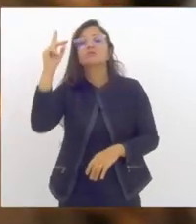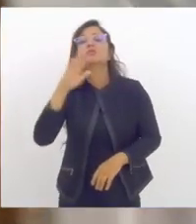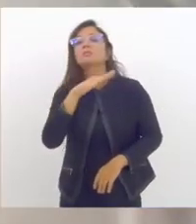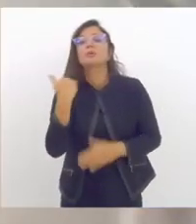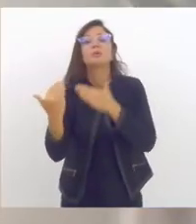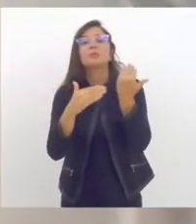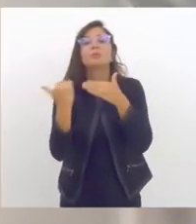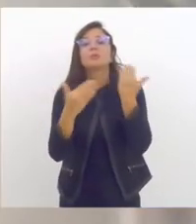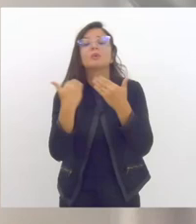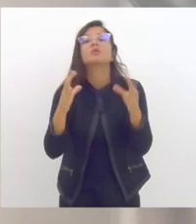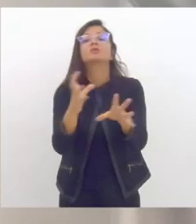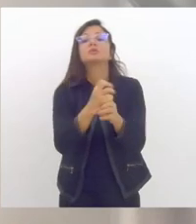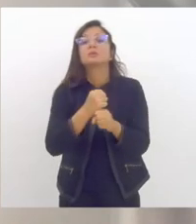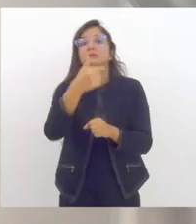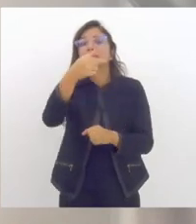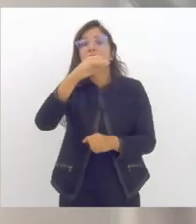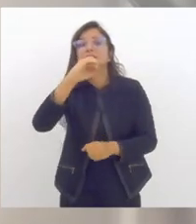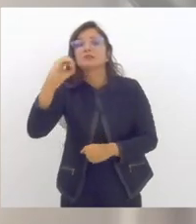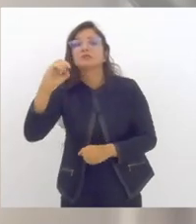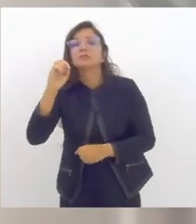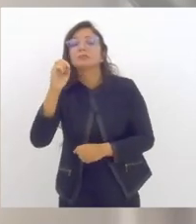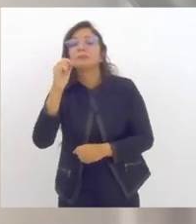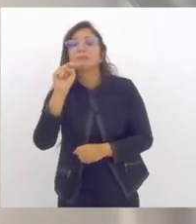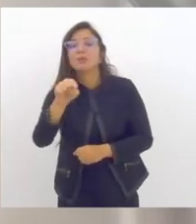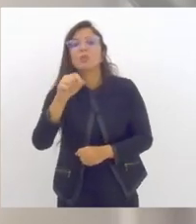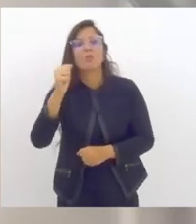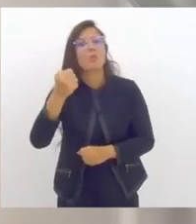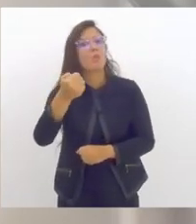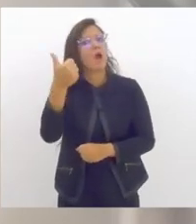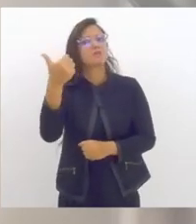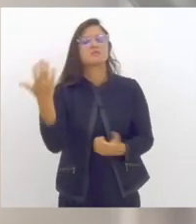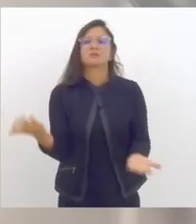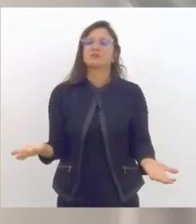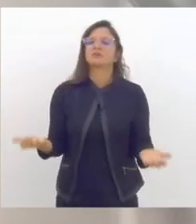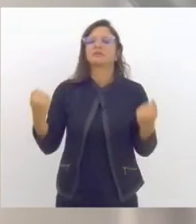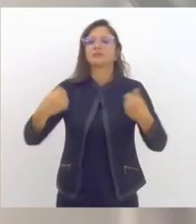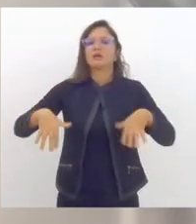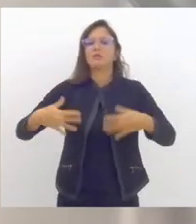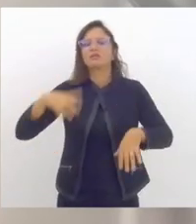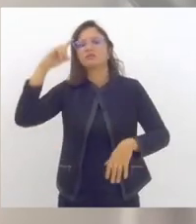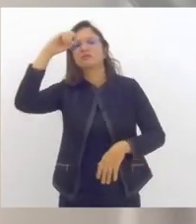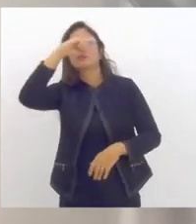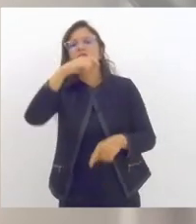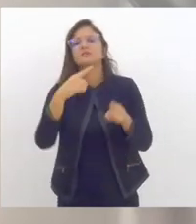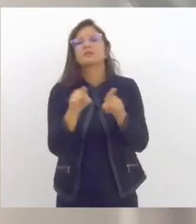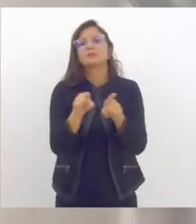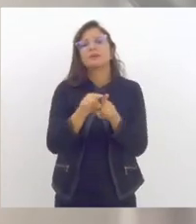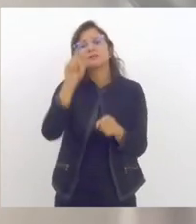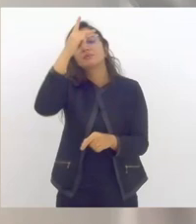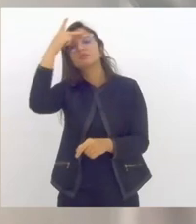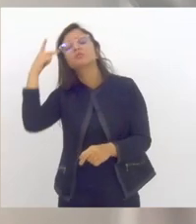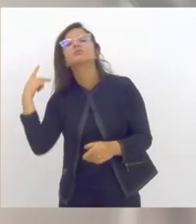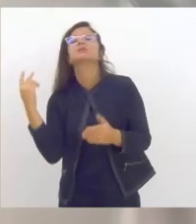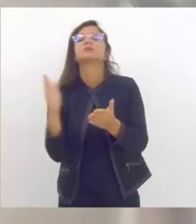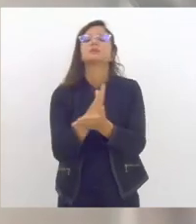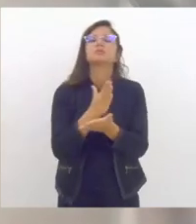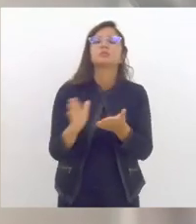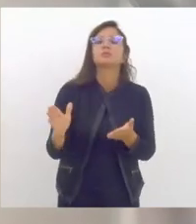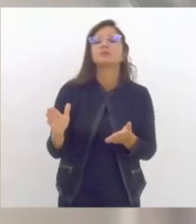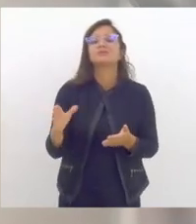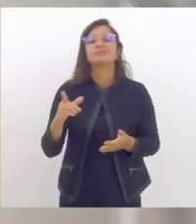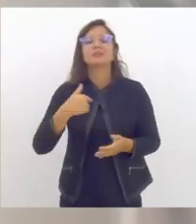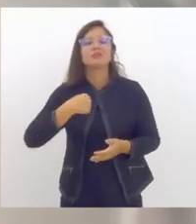nosso país, seja daqueles que puderam ou que tiveram a necessidade de interromper as suas